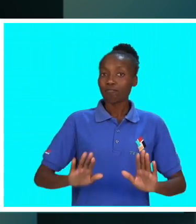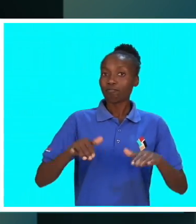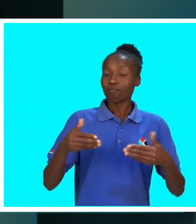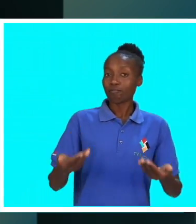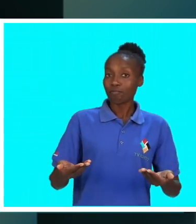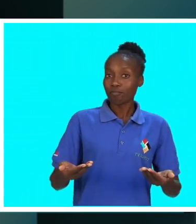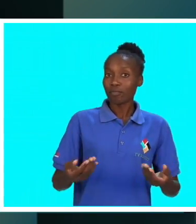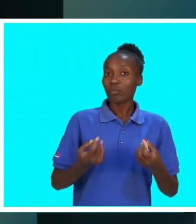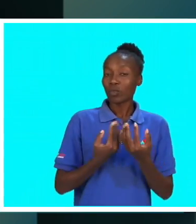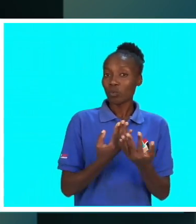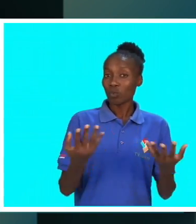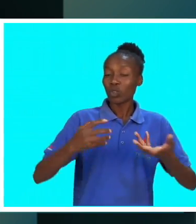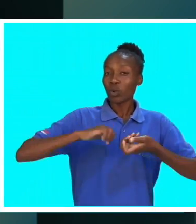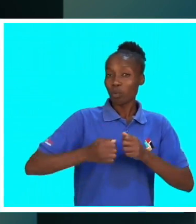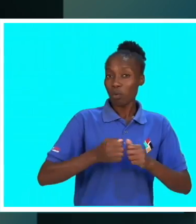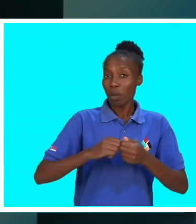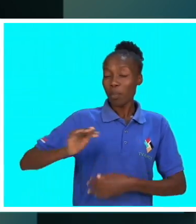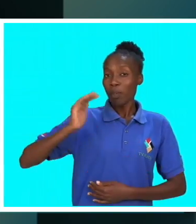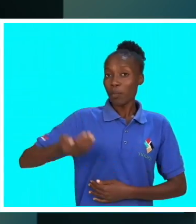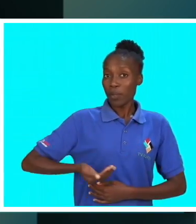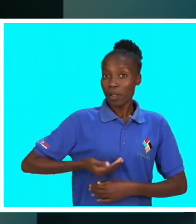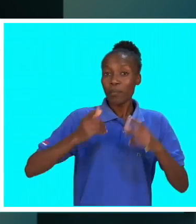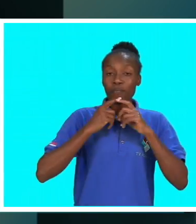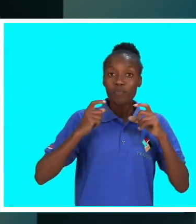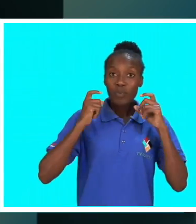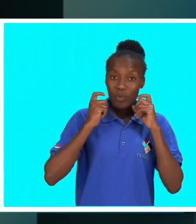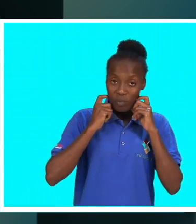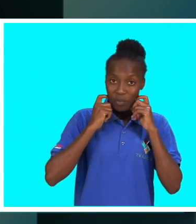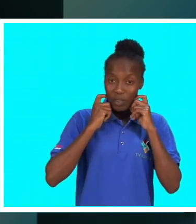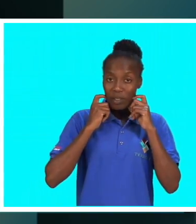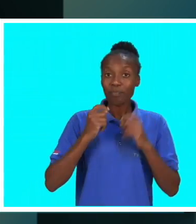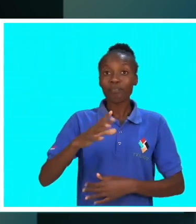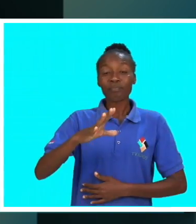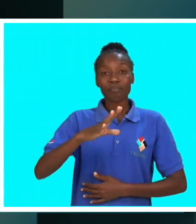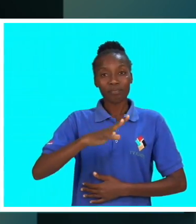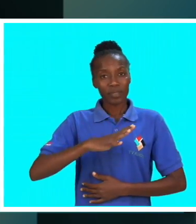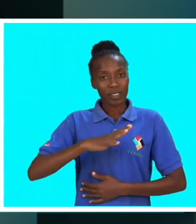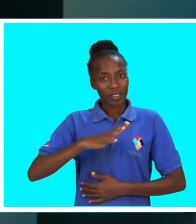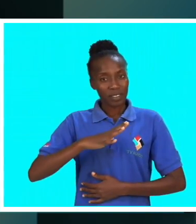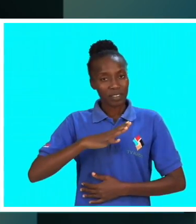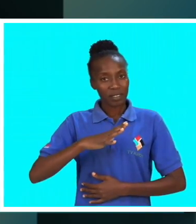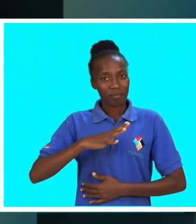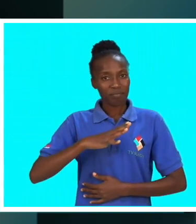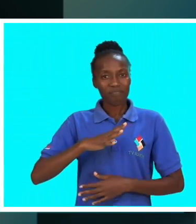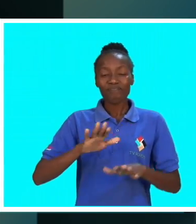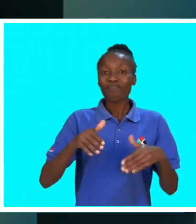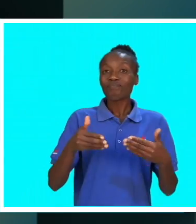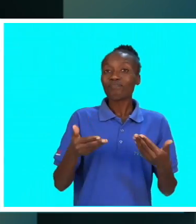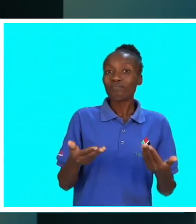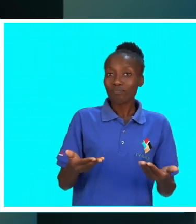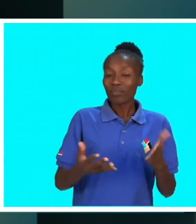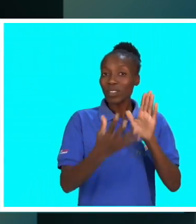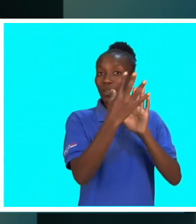dos problemas que a mulher, principalmente em Moçambicana, passa, deve-se ao seu, é resultado,